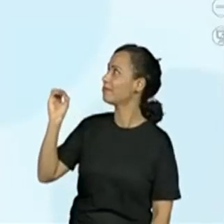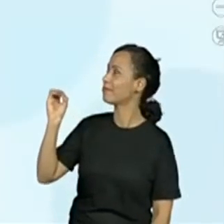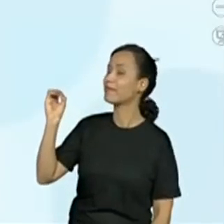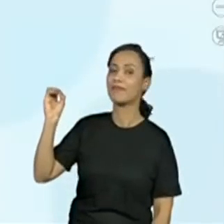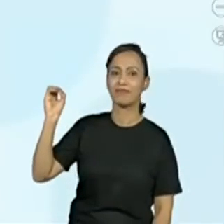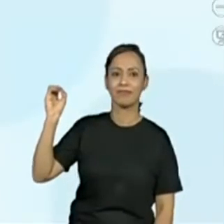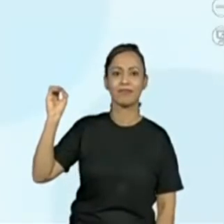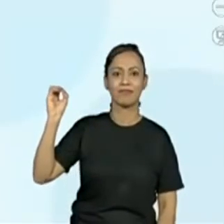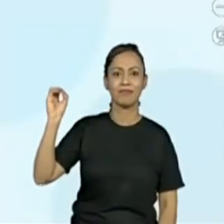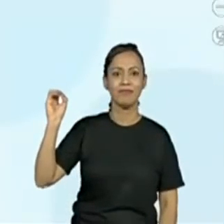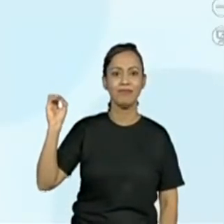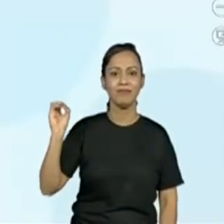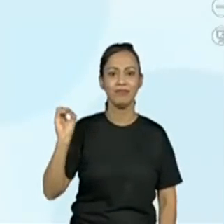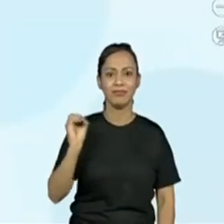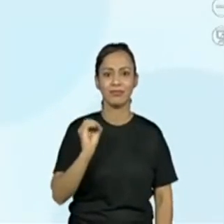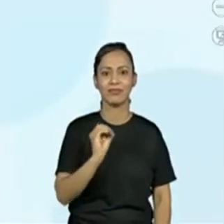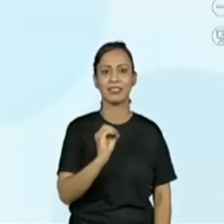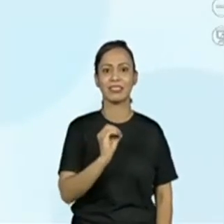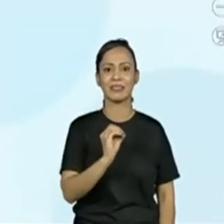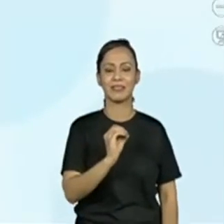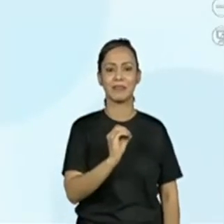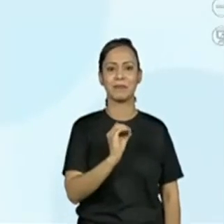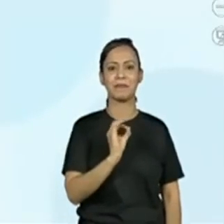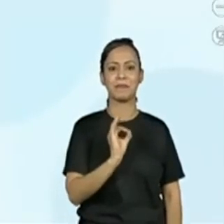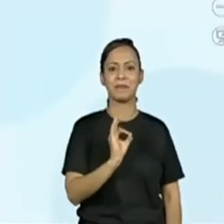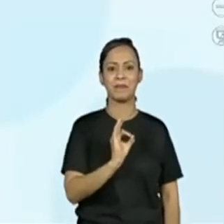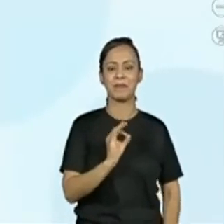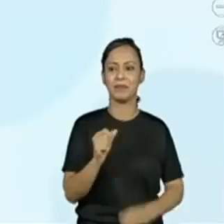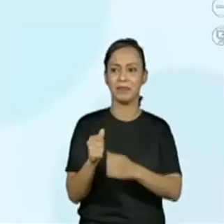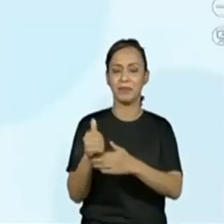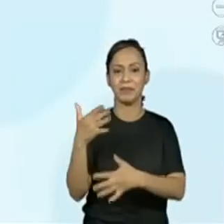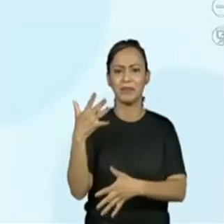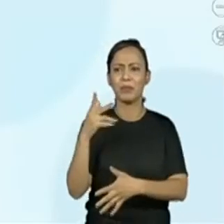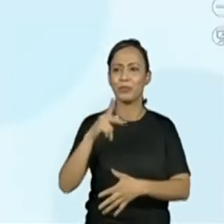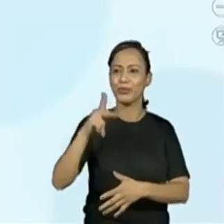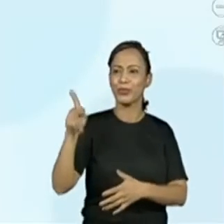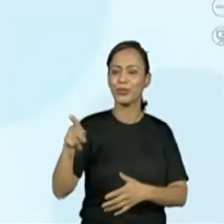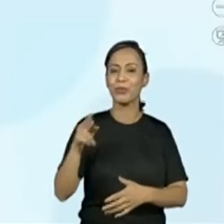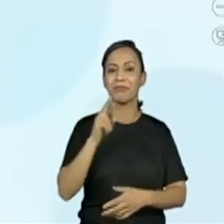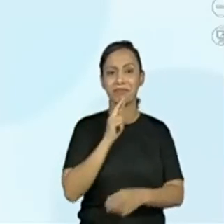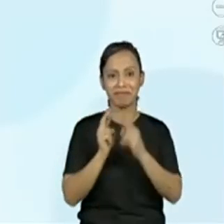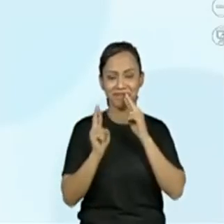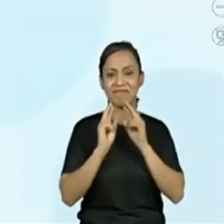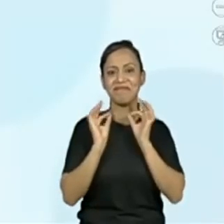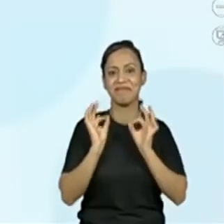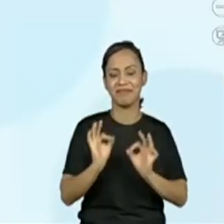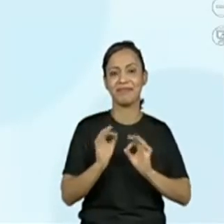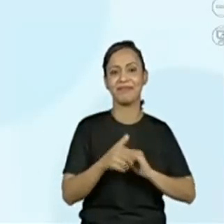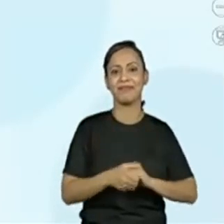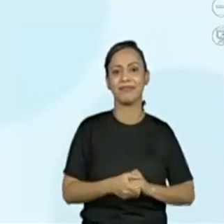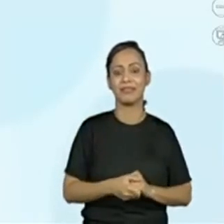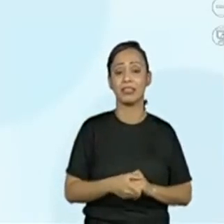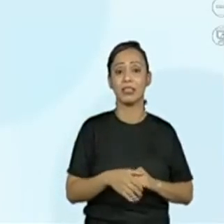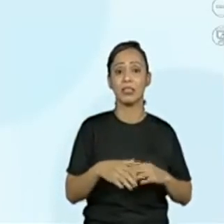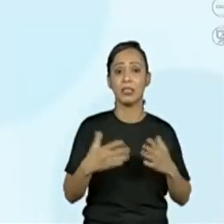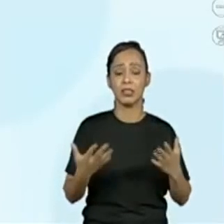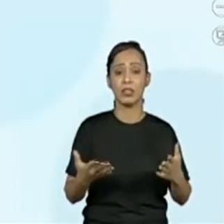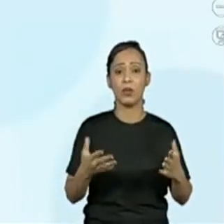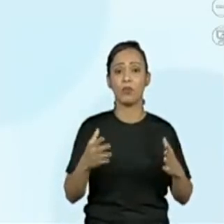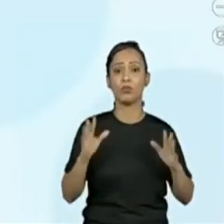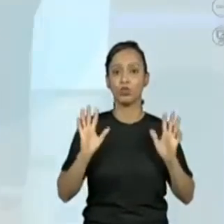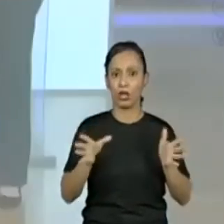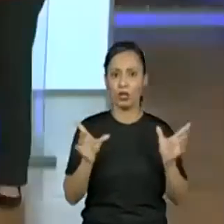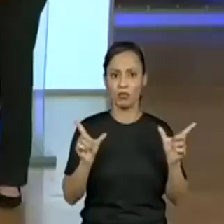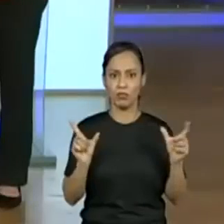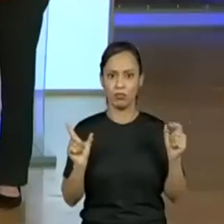A professora Regina ali participando. É, parece que a nossa sequência com os caranguejos acabou. 0.